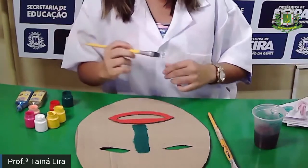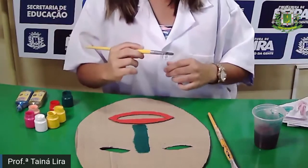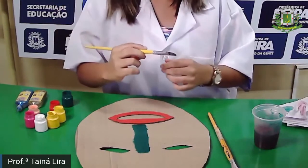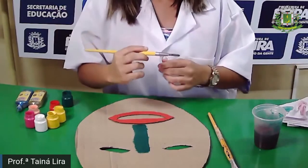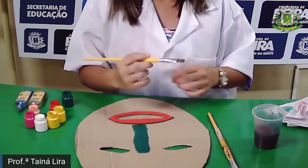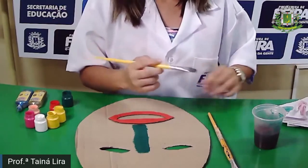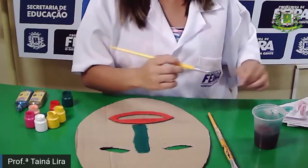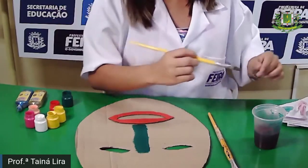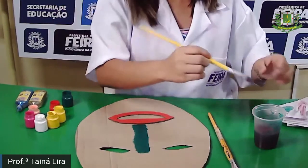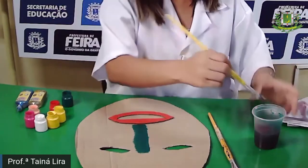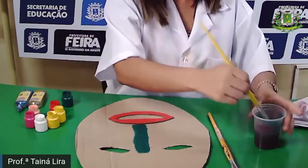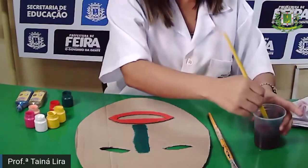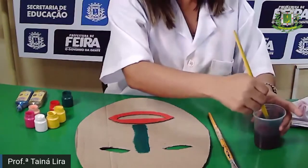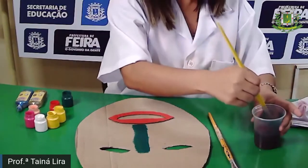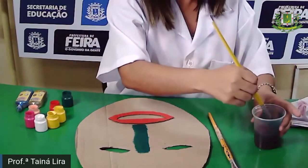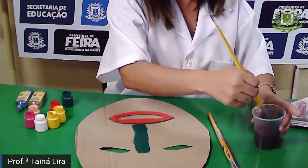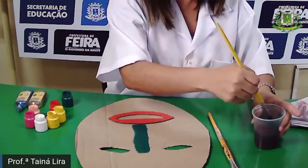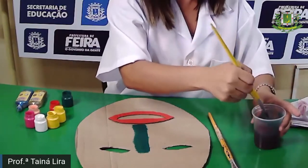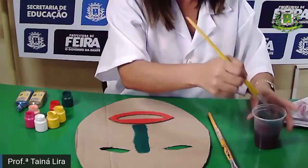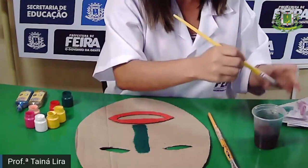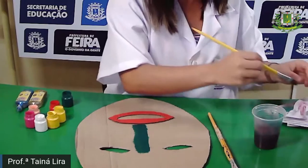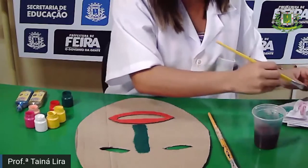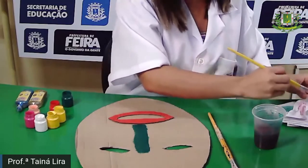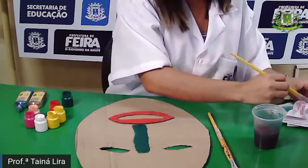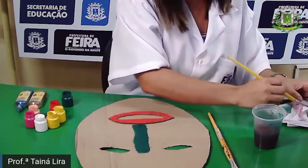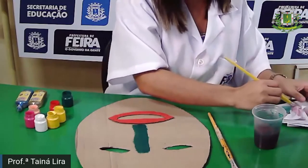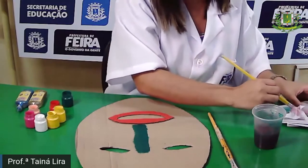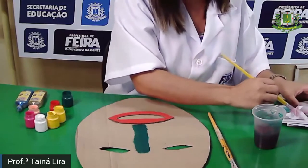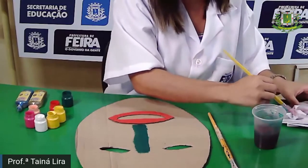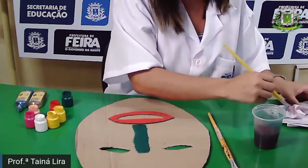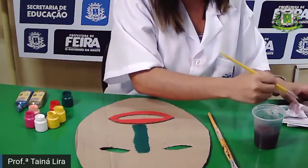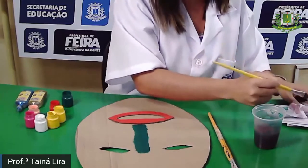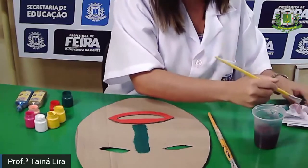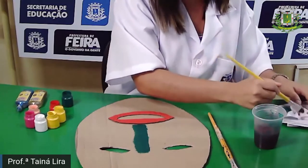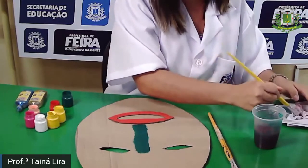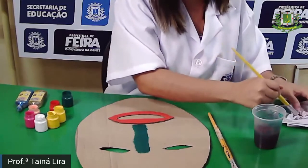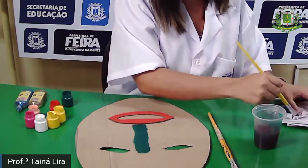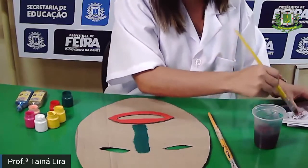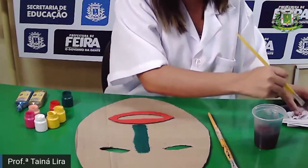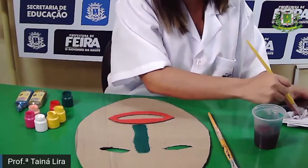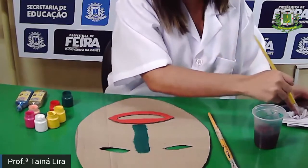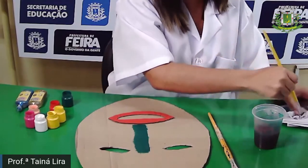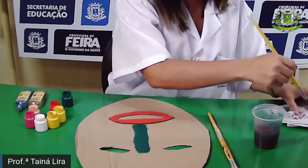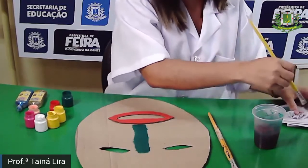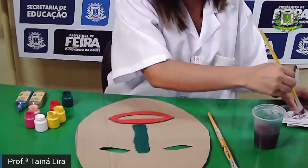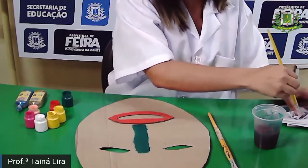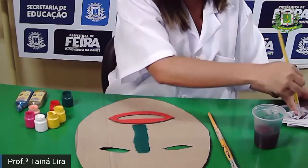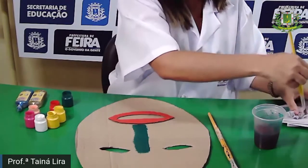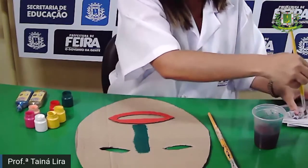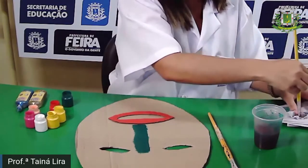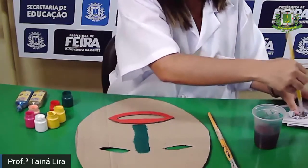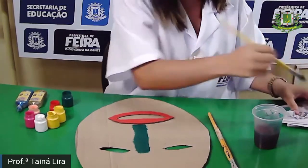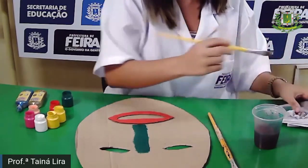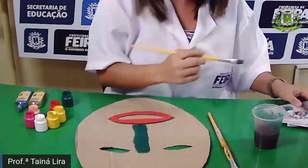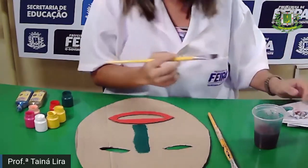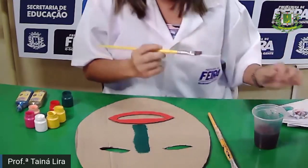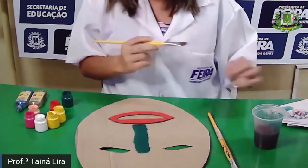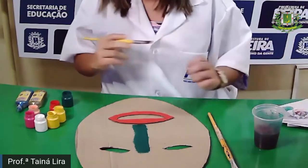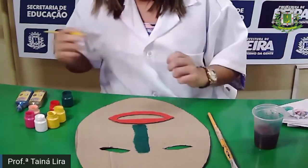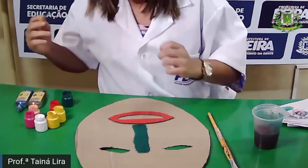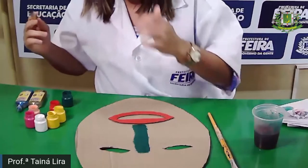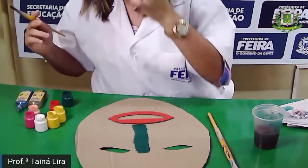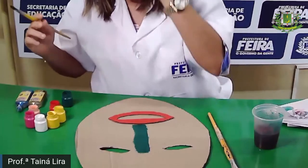Agora, olha lá, qual cor a Pro poderia usar? O é o segundo ano acha? Eu já usei verde, eu já usei